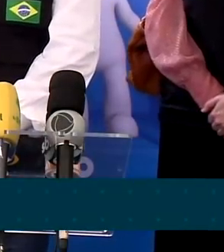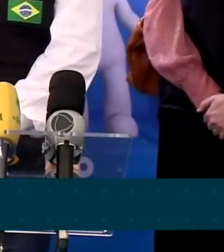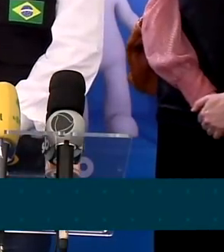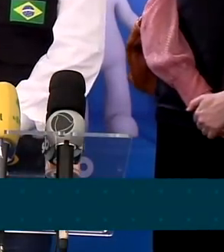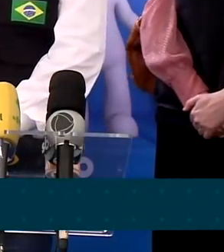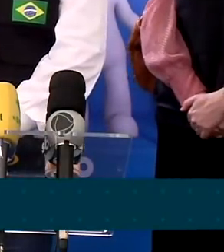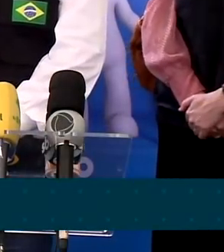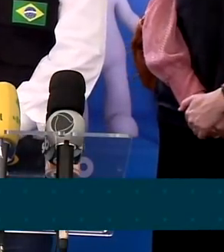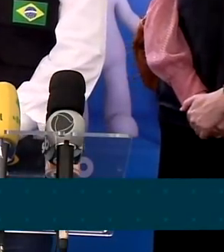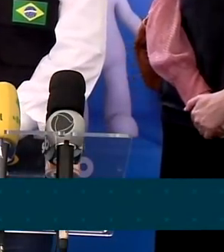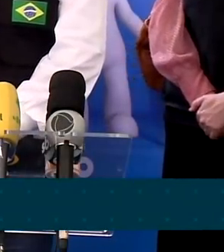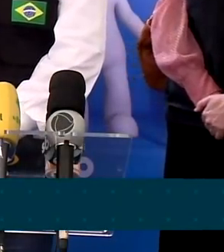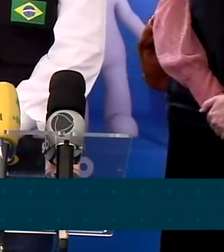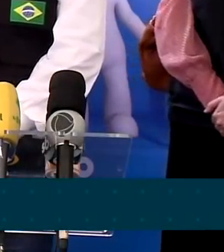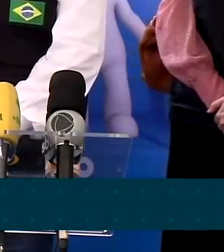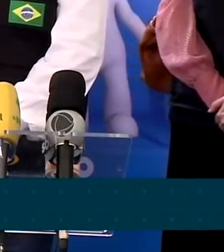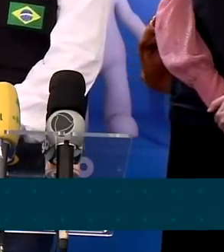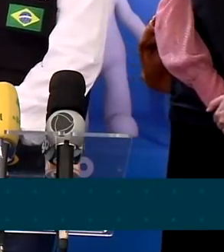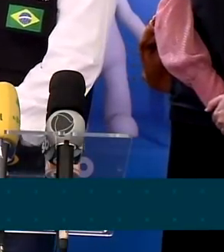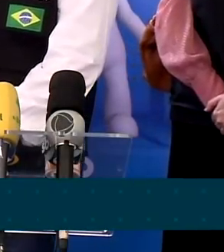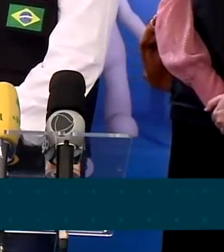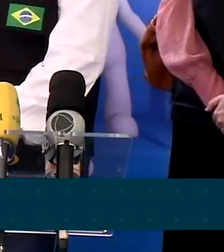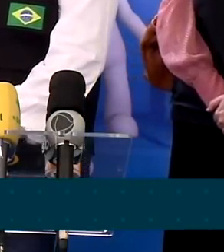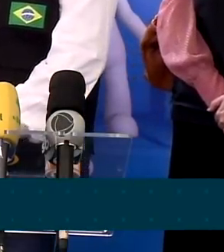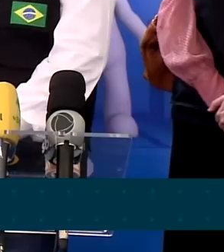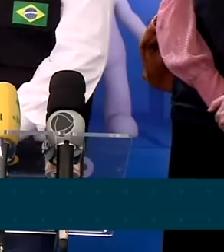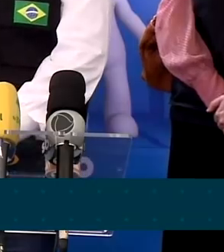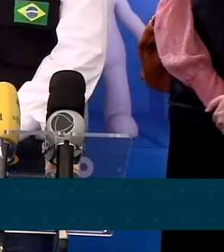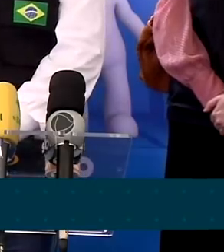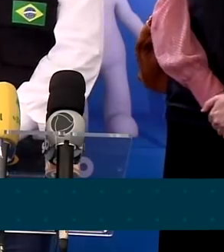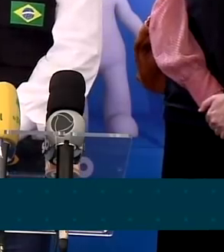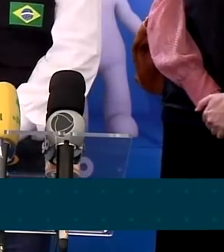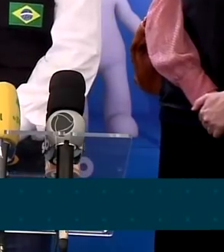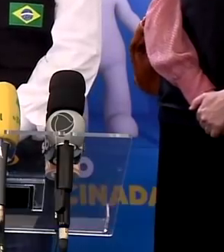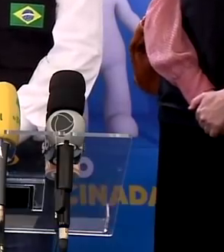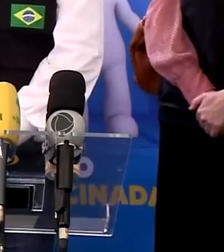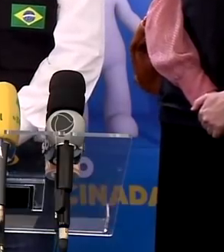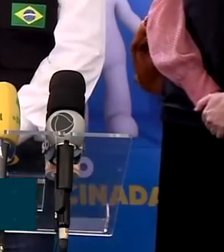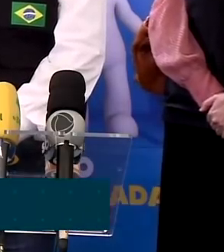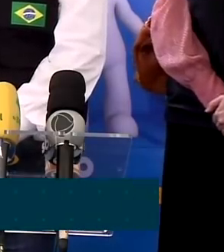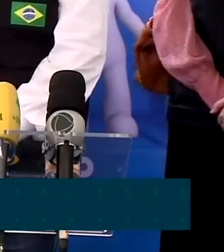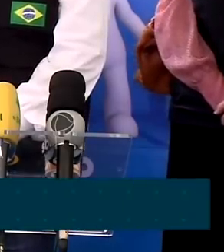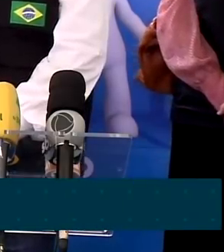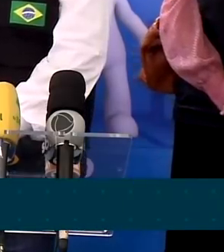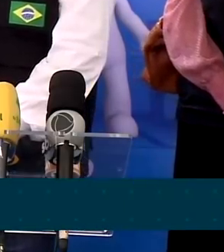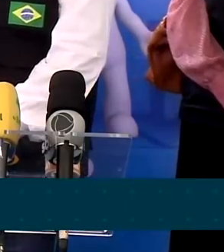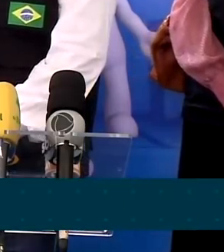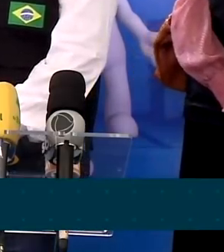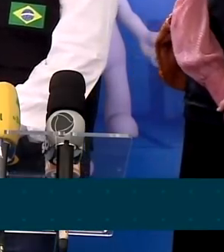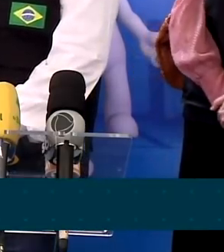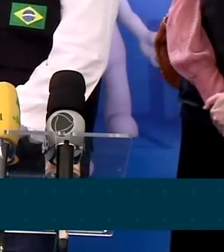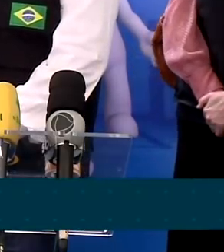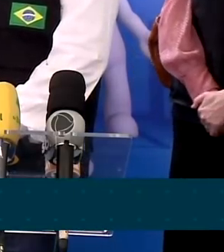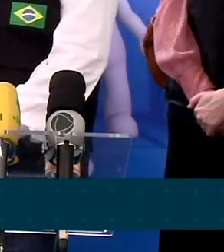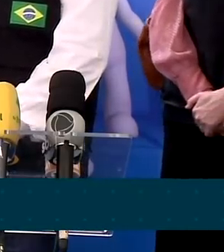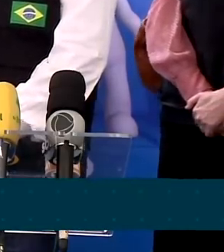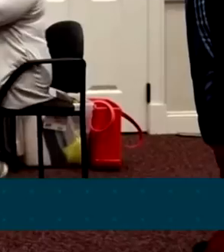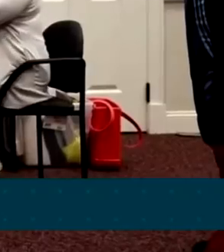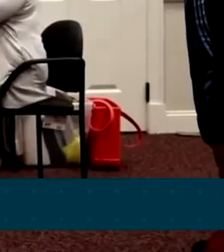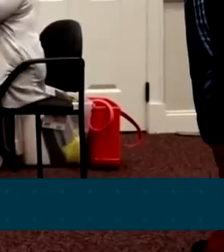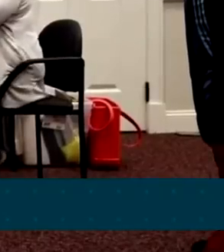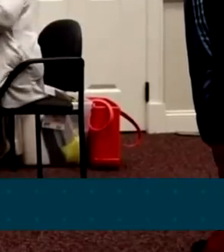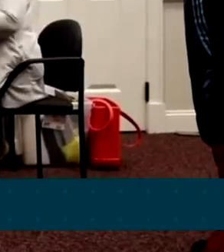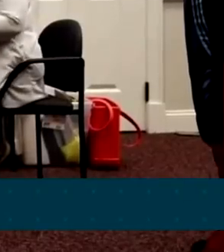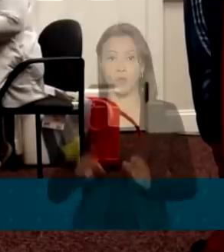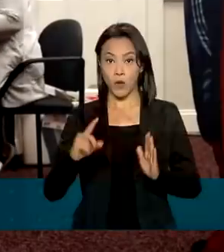segurança atestada não só pela Anvisa, mas por outras agências regulatórias para aplicação dessas vacinas.